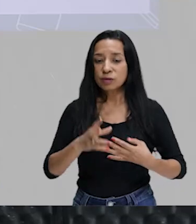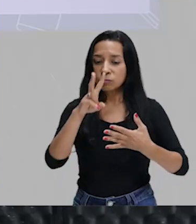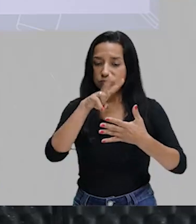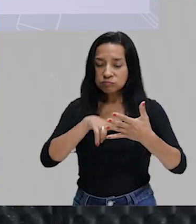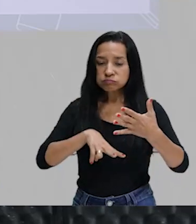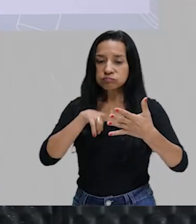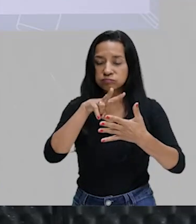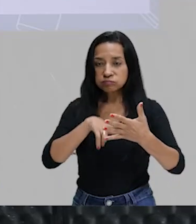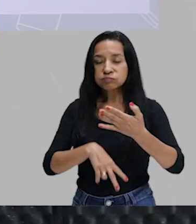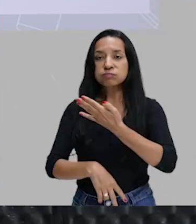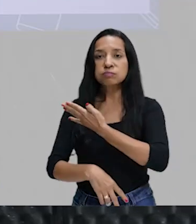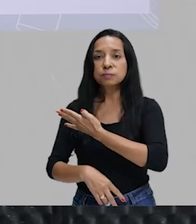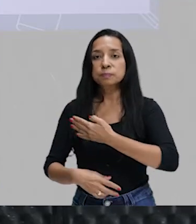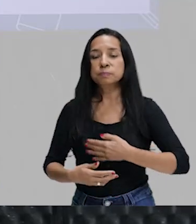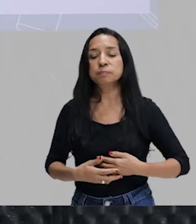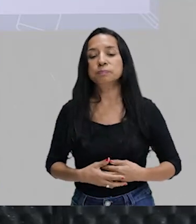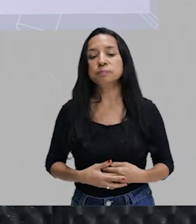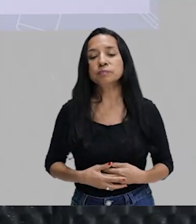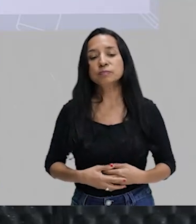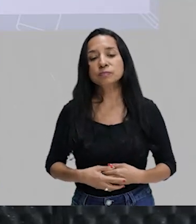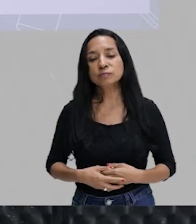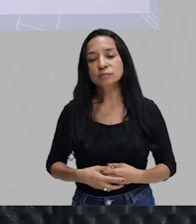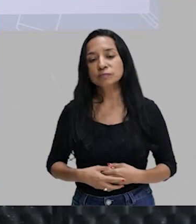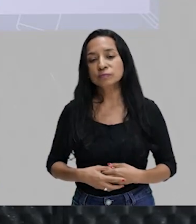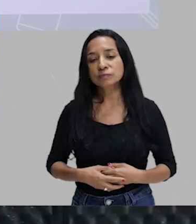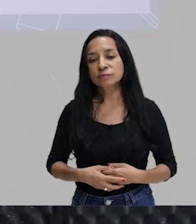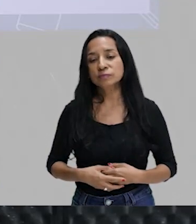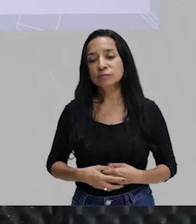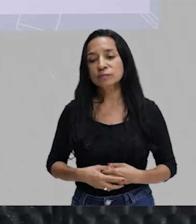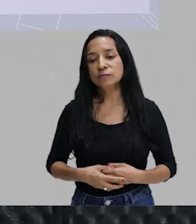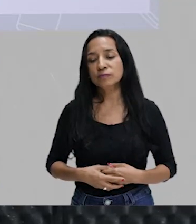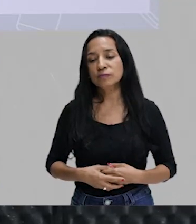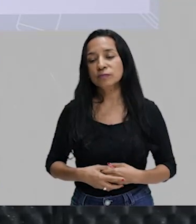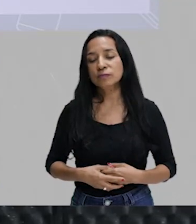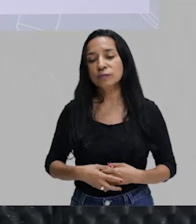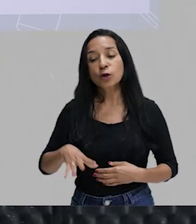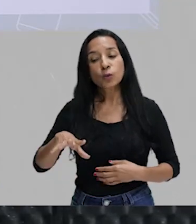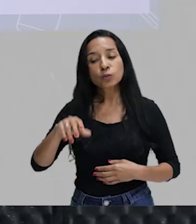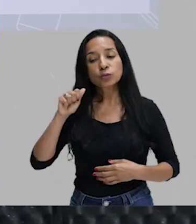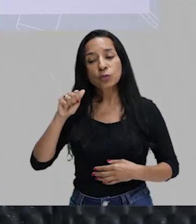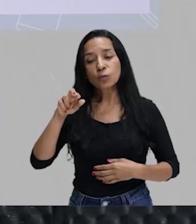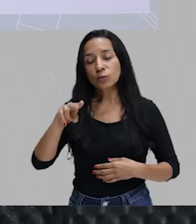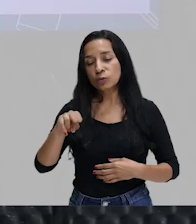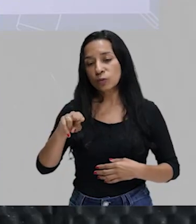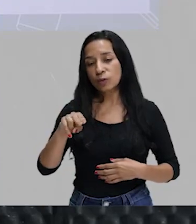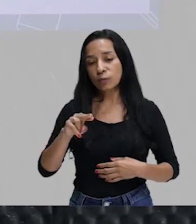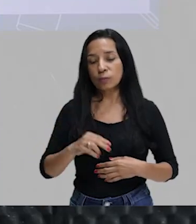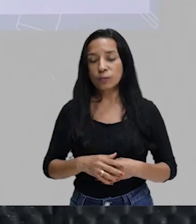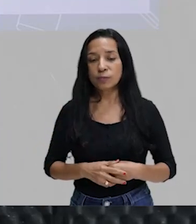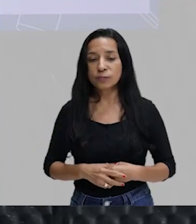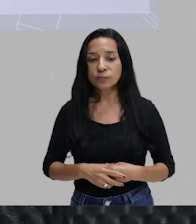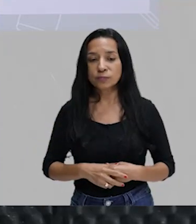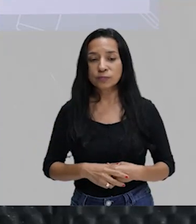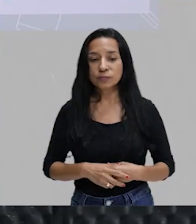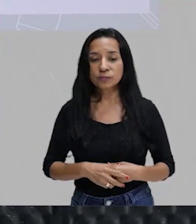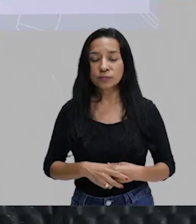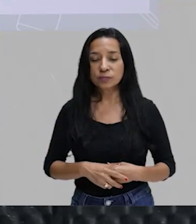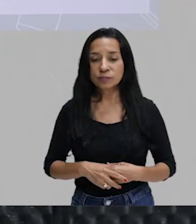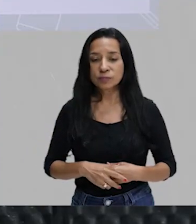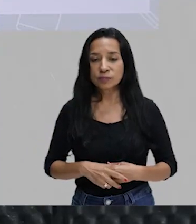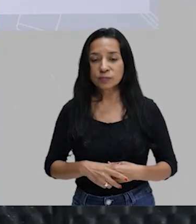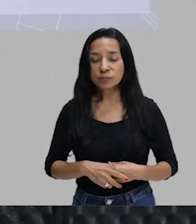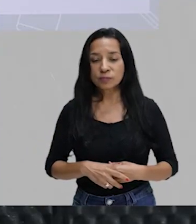Então, fique bem ciente, Consciente, ciente. Olha o mesmo som. Que os moleque é viciado em canetar.